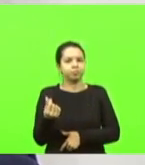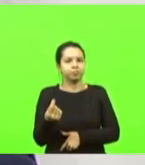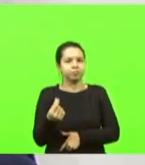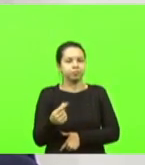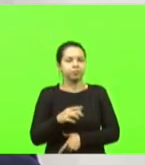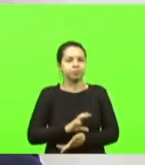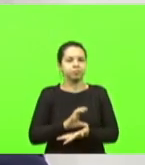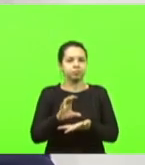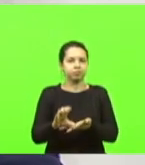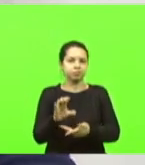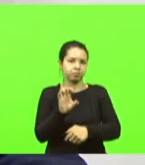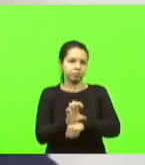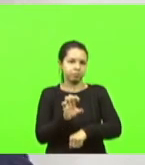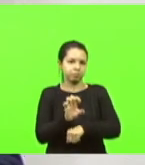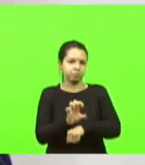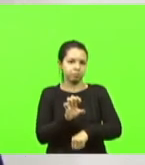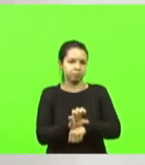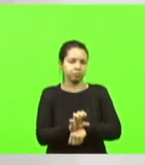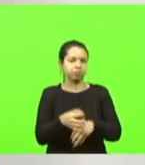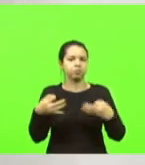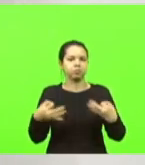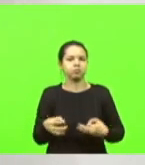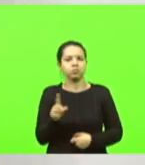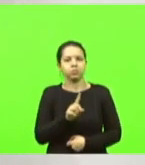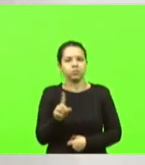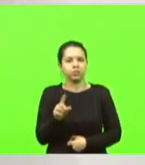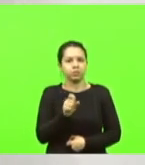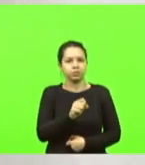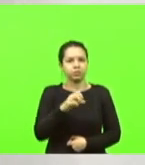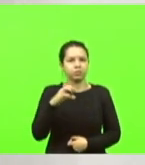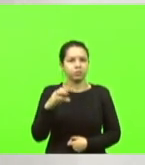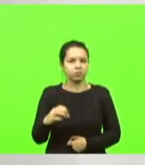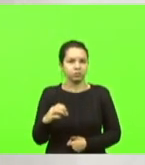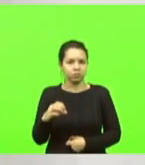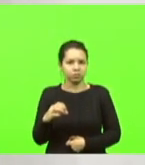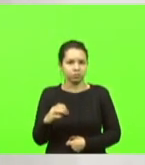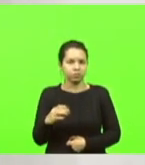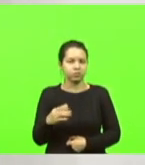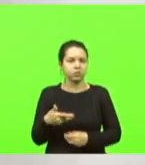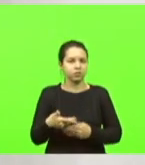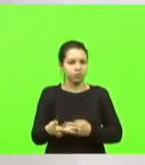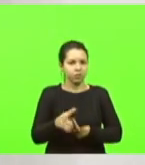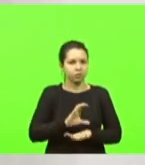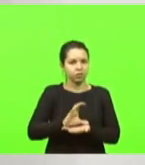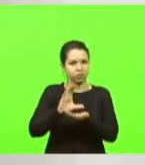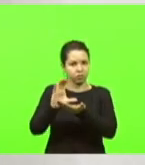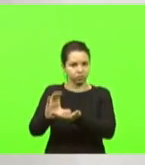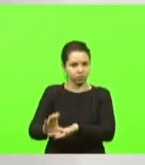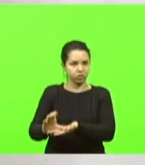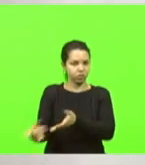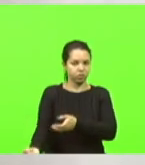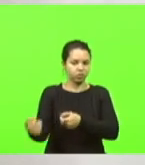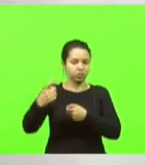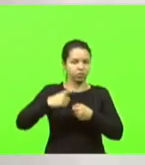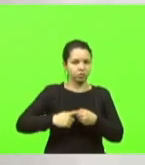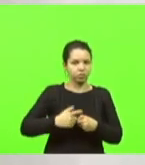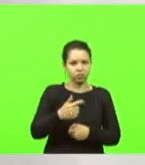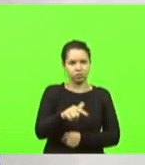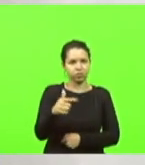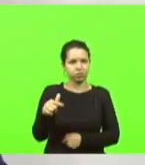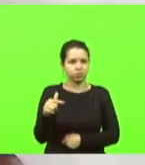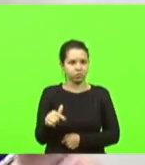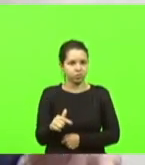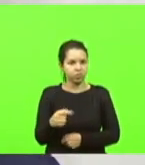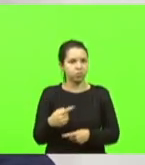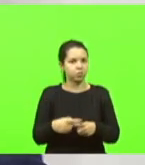o Estado. Não é justo que Santa Catarina vai investir e não tenha retorno por conta